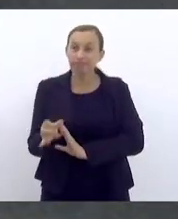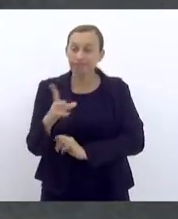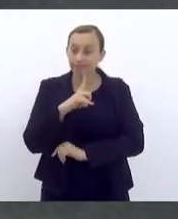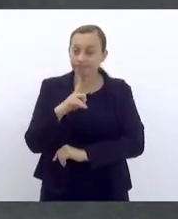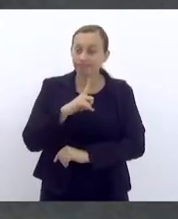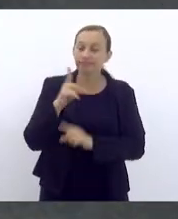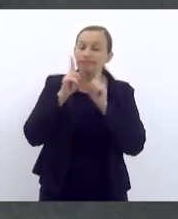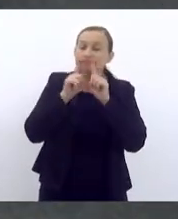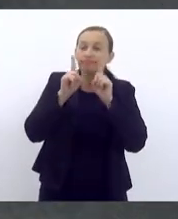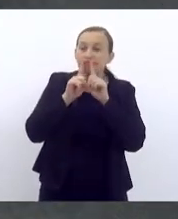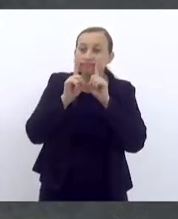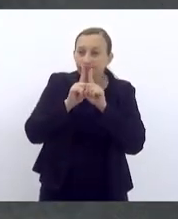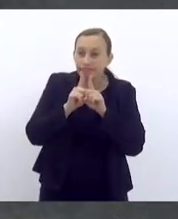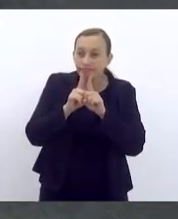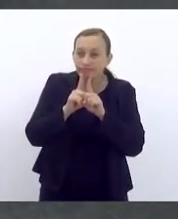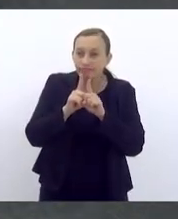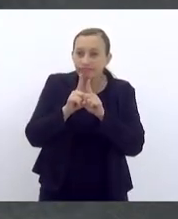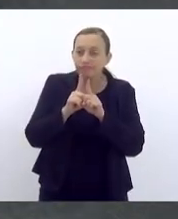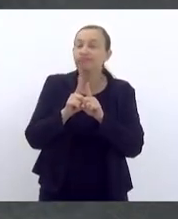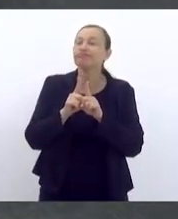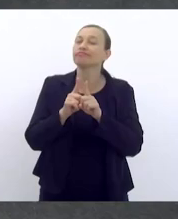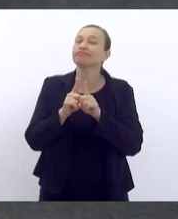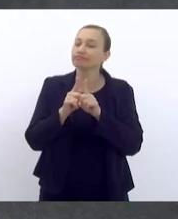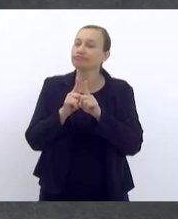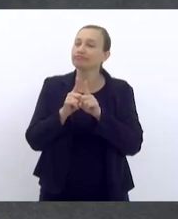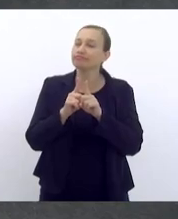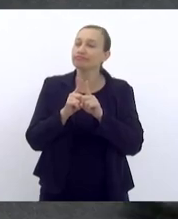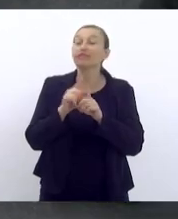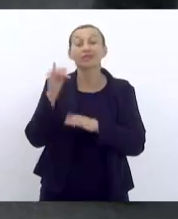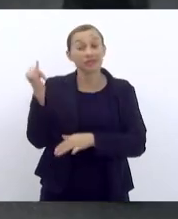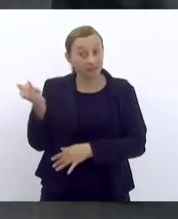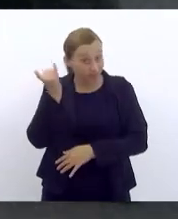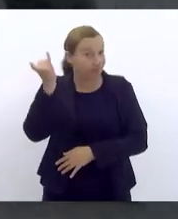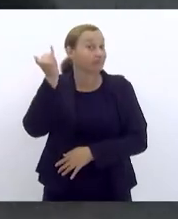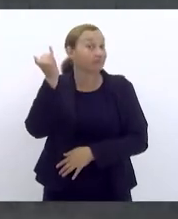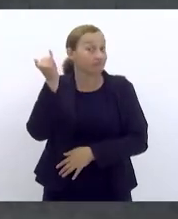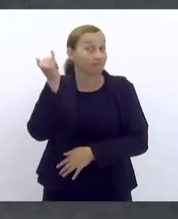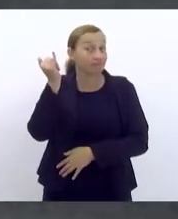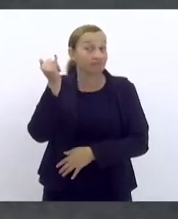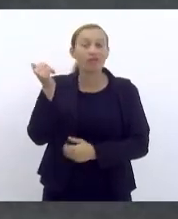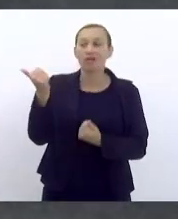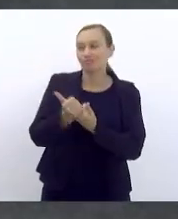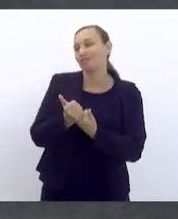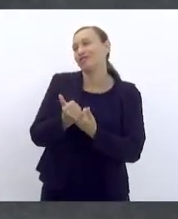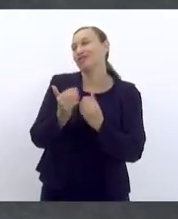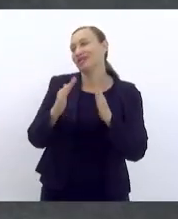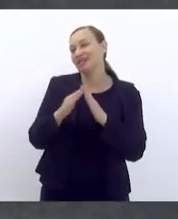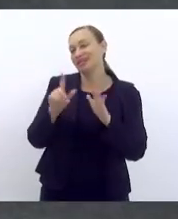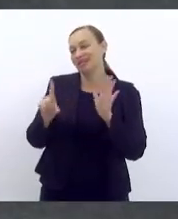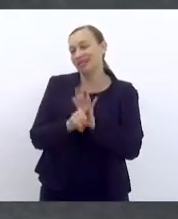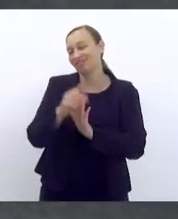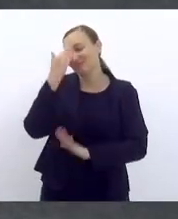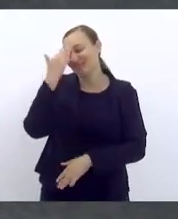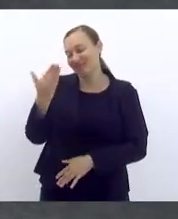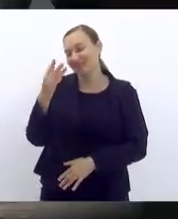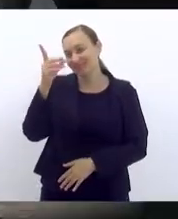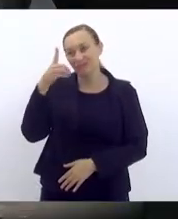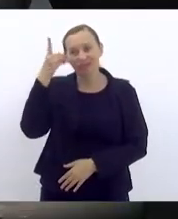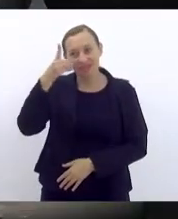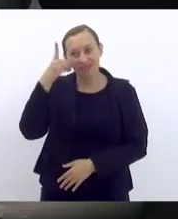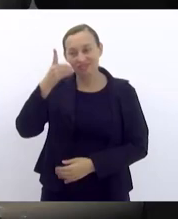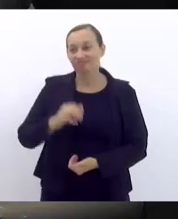para Maricá isso será de suma importância quanto com o apoio dessa Casa de Leis. Obrigado, deputada.